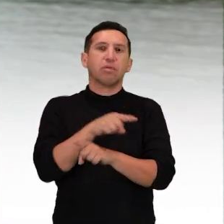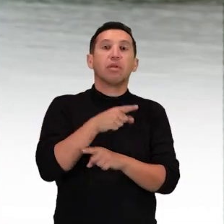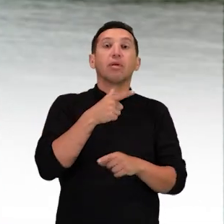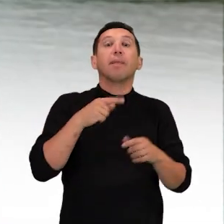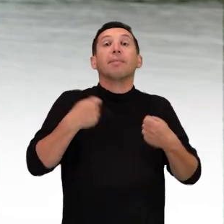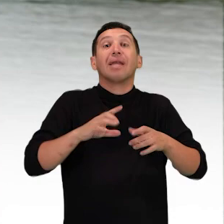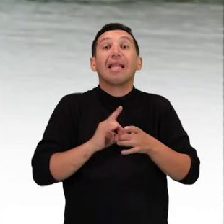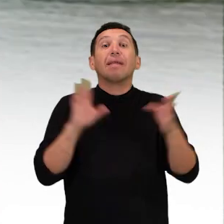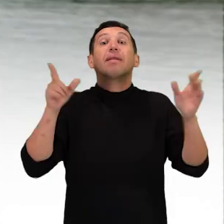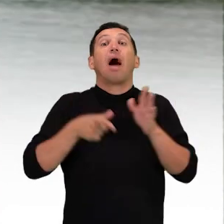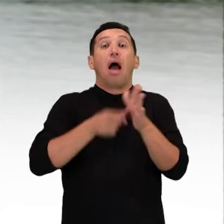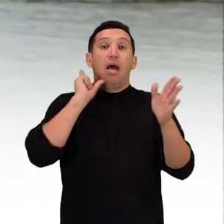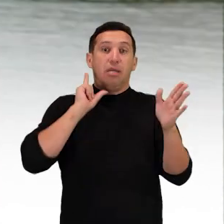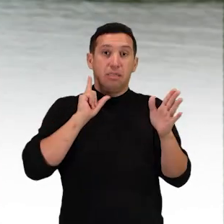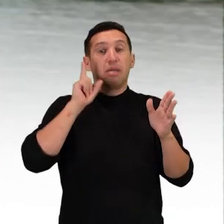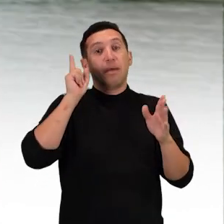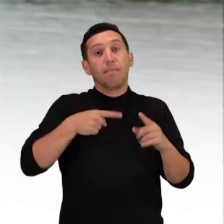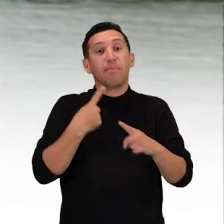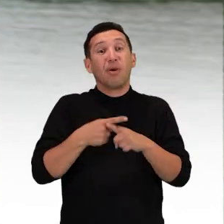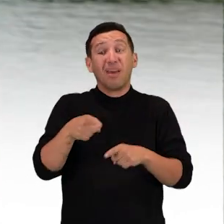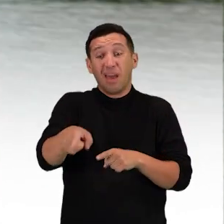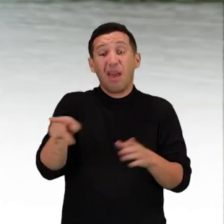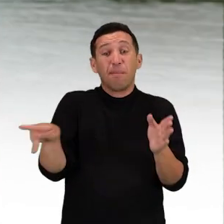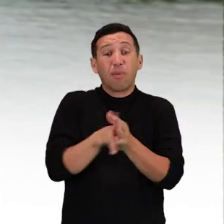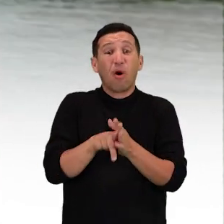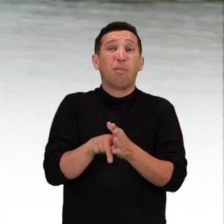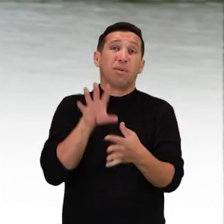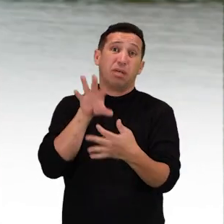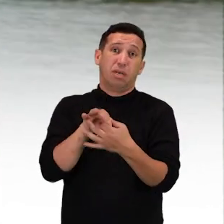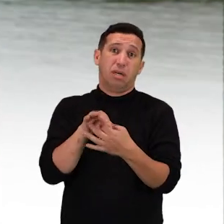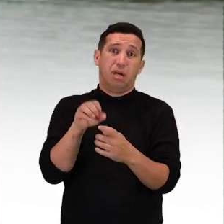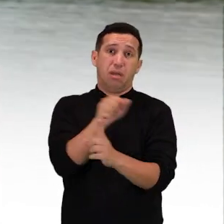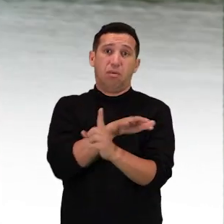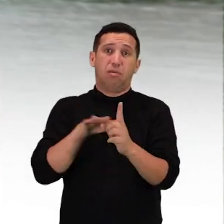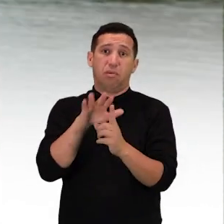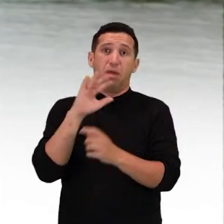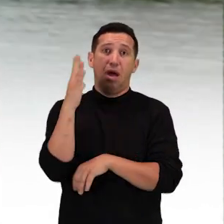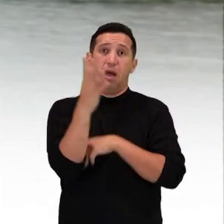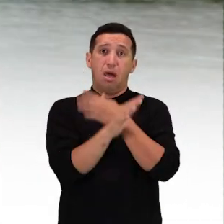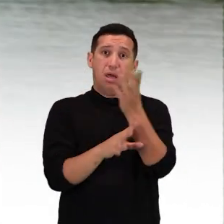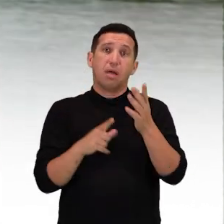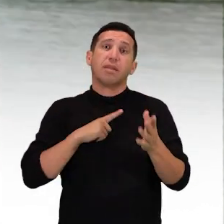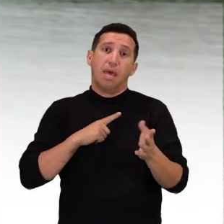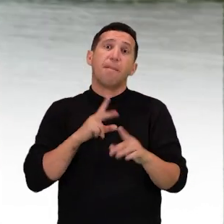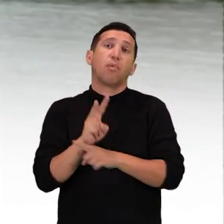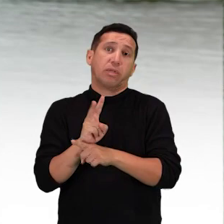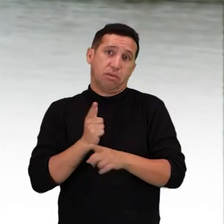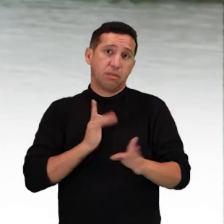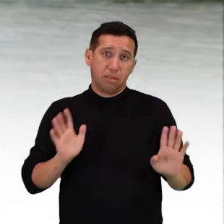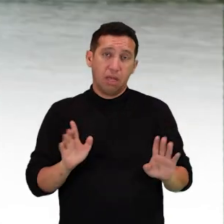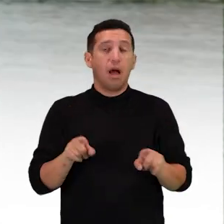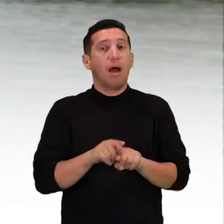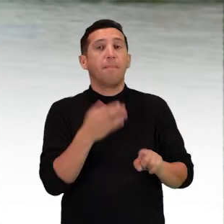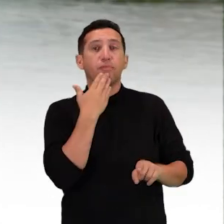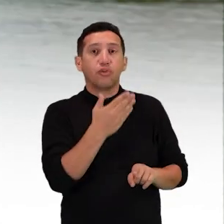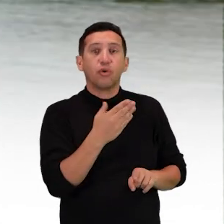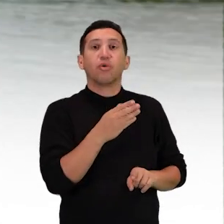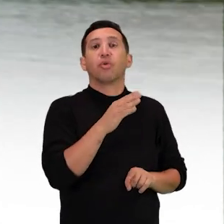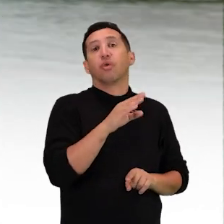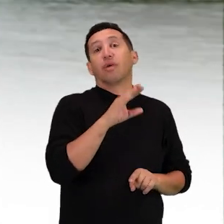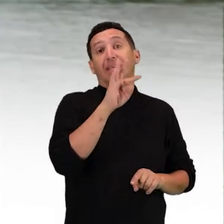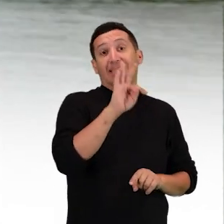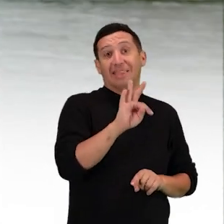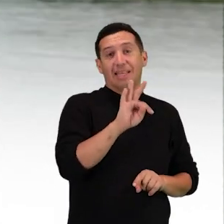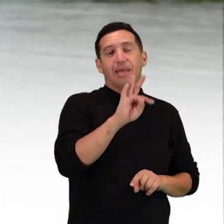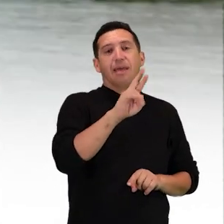mais elaborado sobre os impactos ambientais em área considerada de preservação permanente. A Prefeitura recorreu ao Tribunal